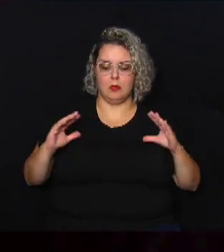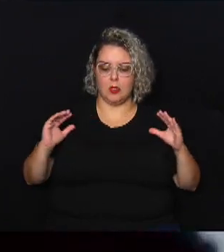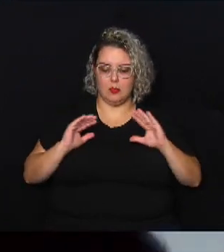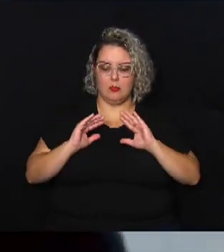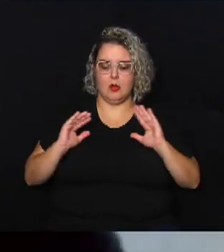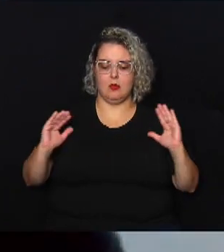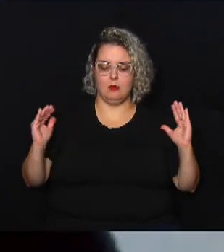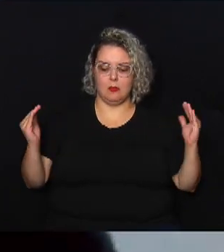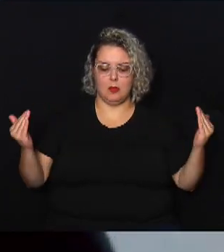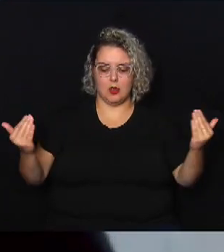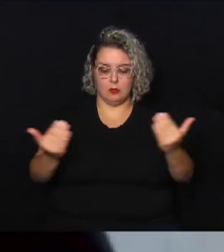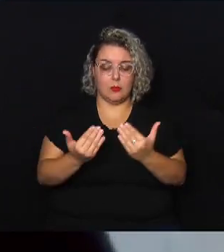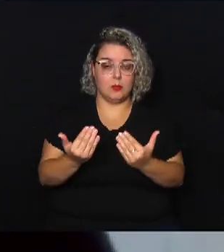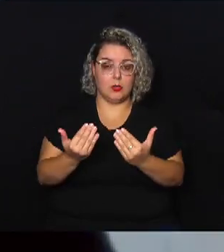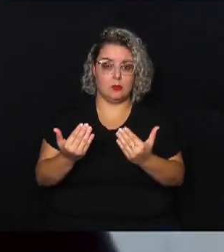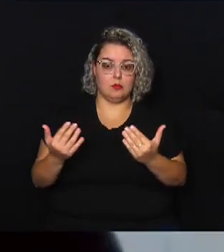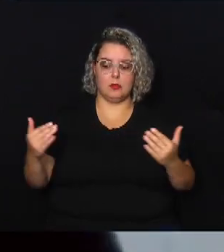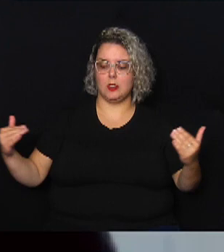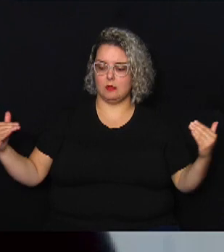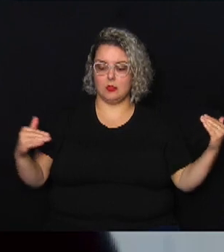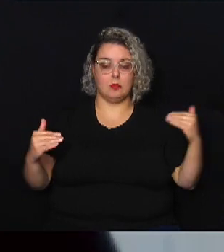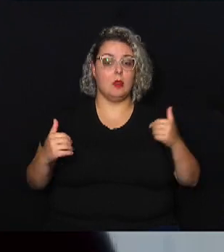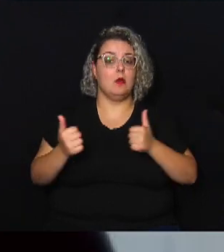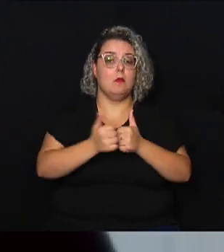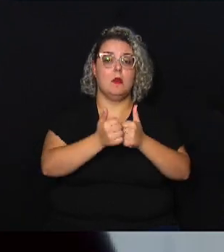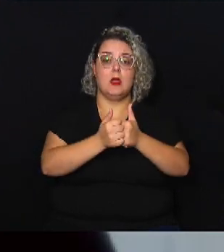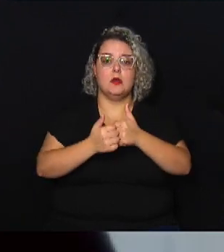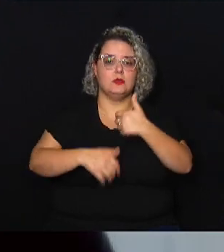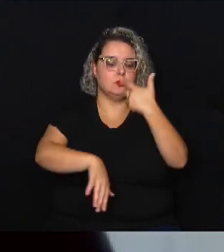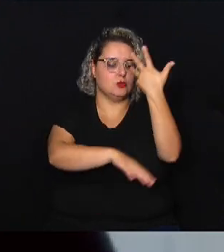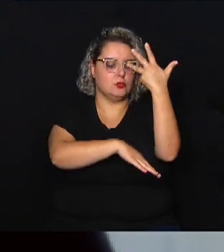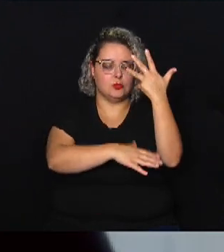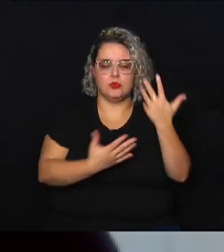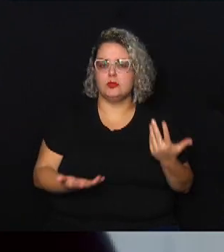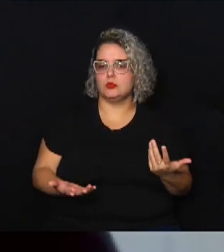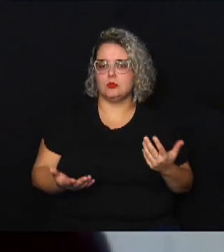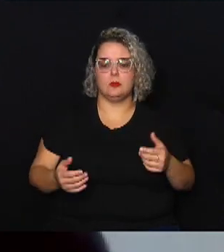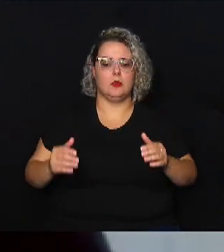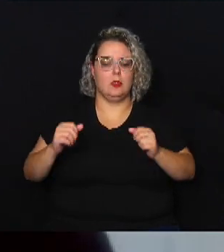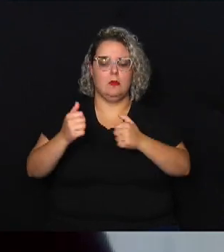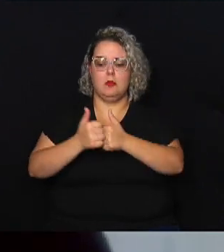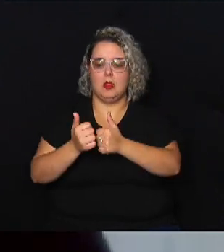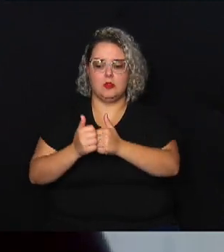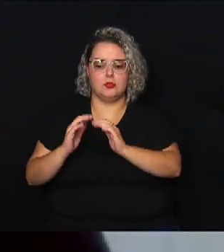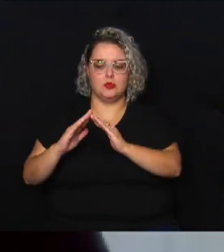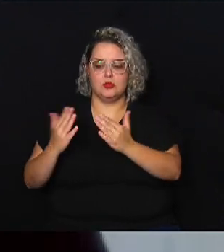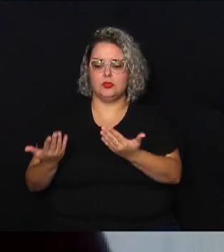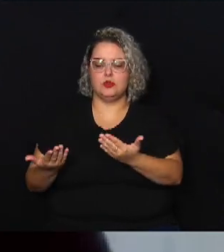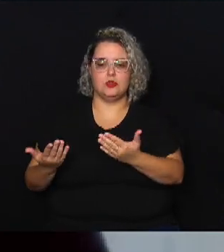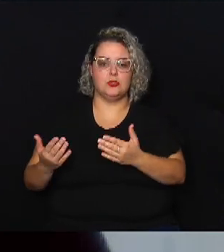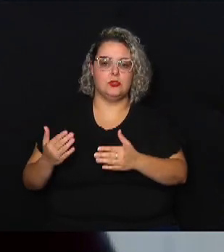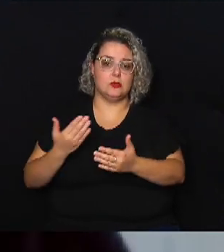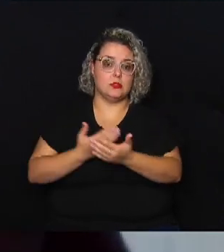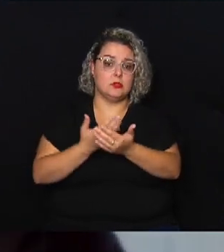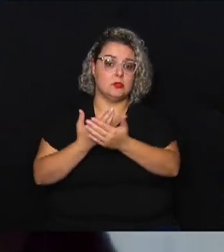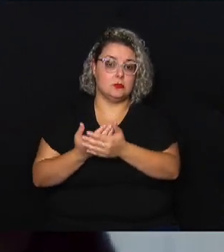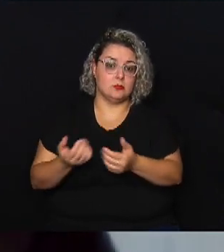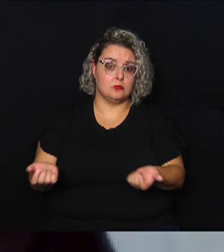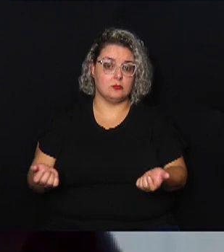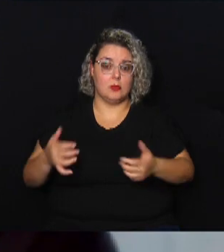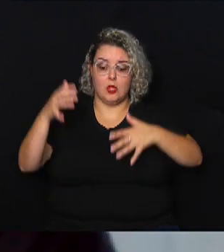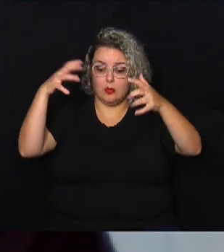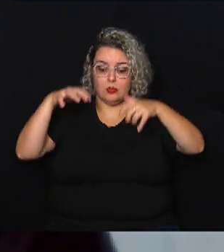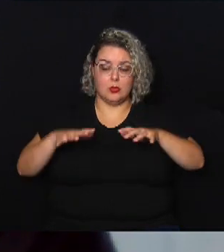praças próximas escolas ou seja começou uma tempestade muito grande você poderia estar alertando aquelas crianças a não